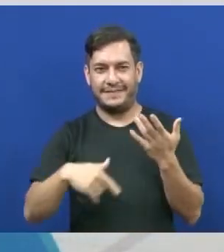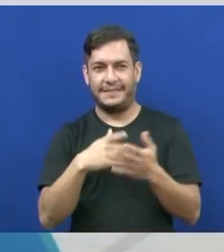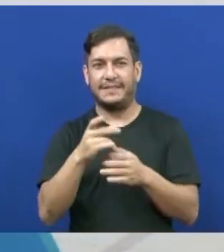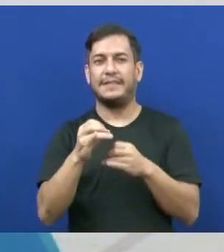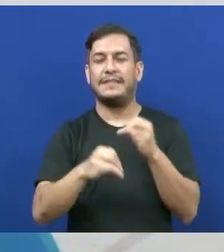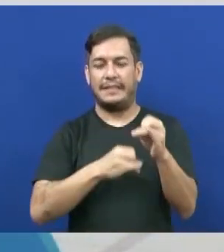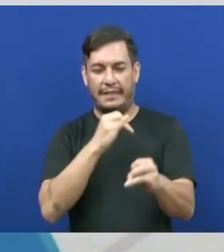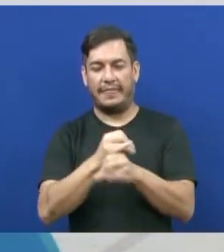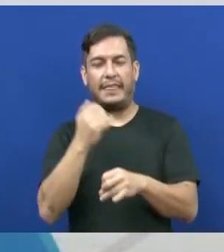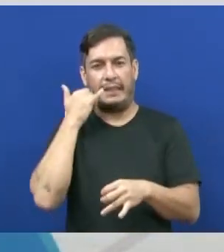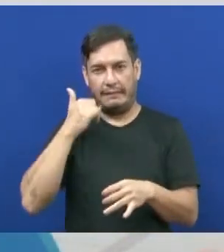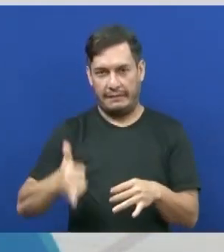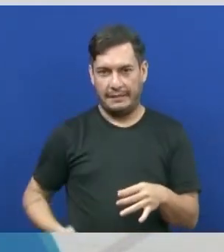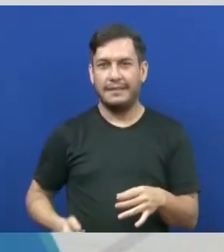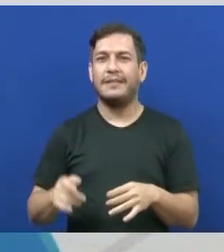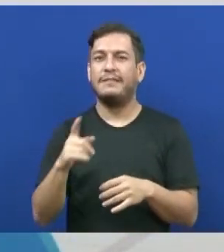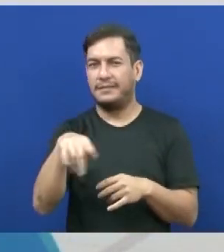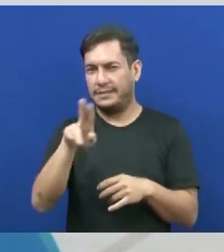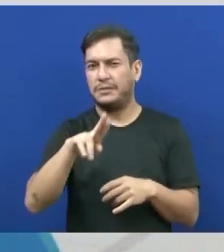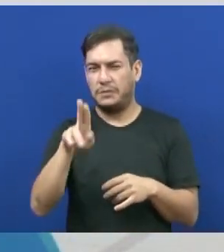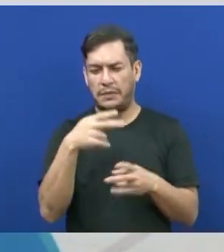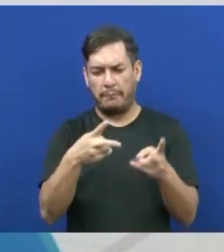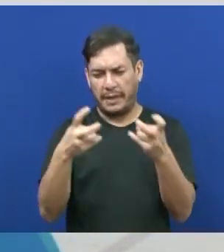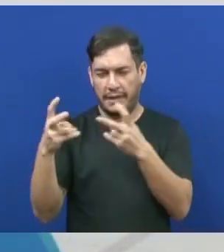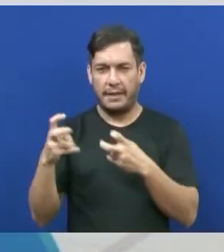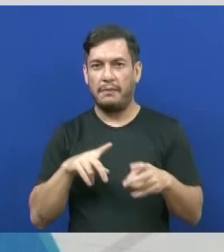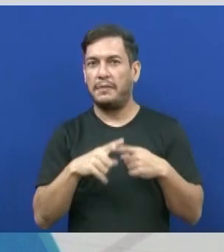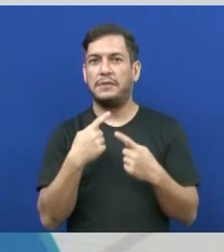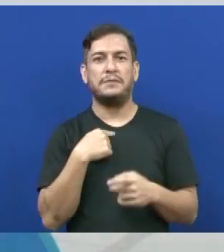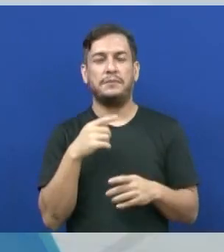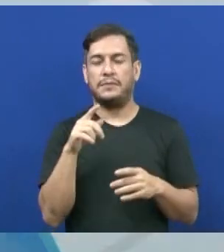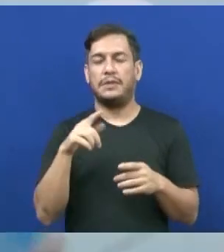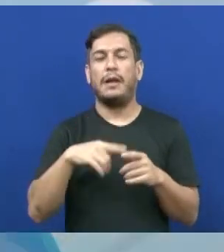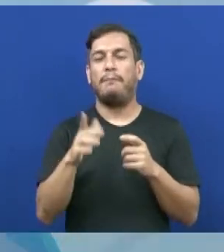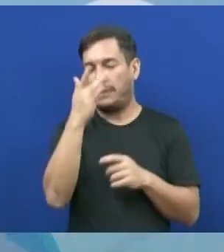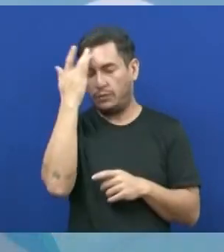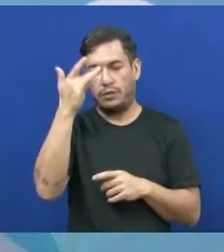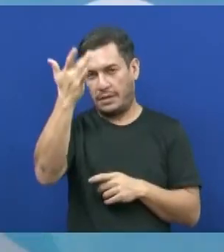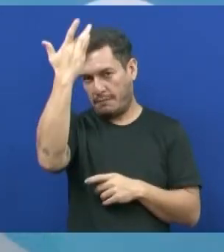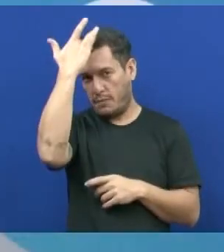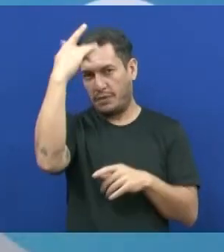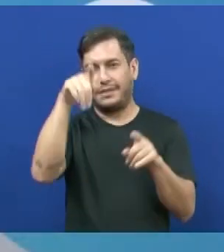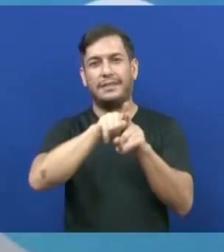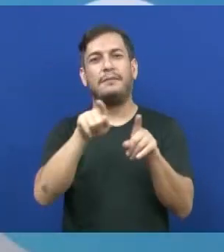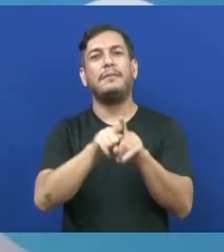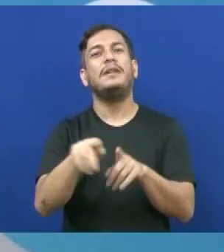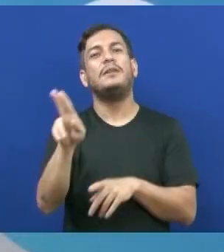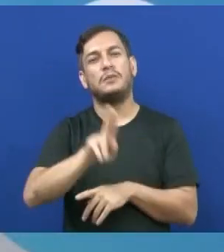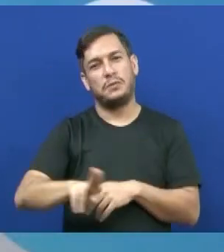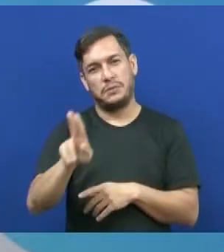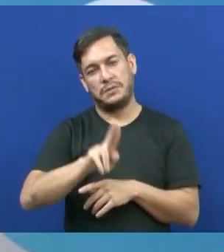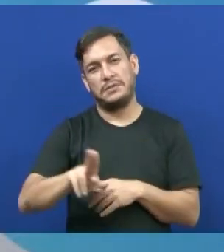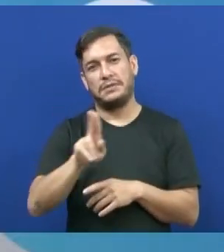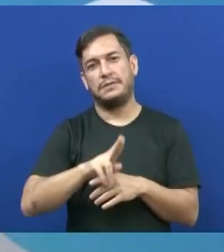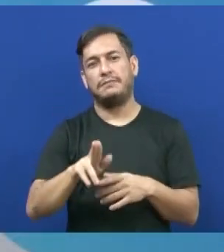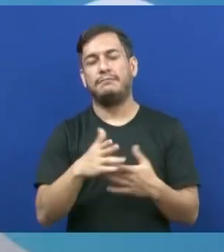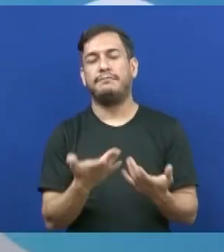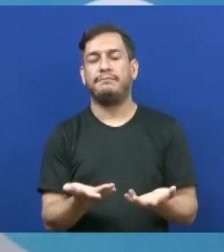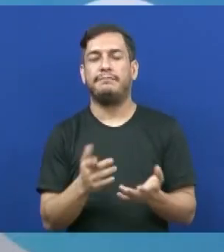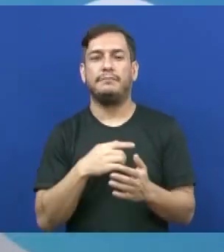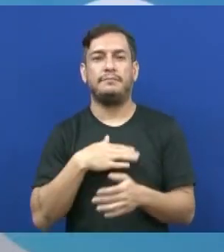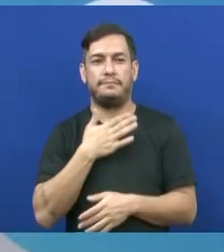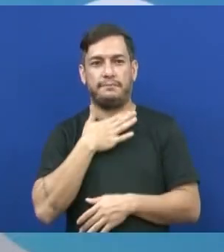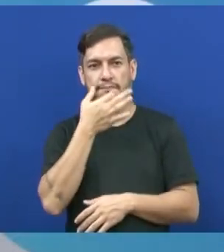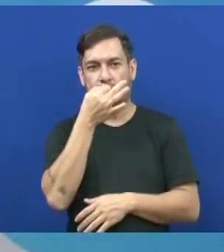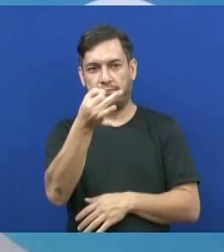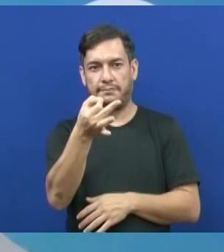estrangeirismo direto e talvez nem se dê em conta. A galera da moda que trabalha com roupa também usa muito. Eu acho que, na minha